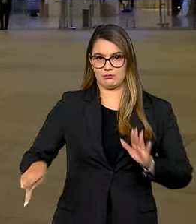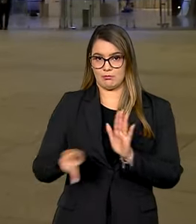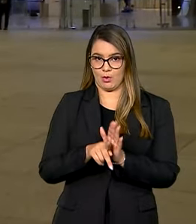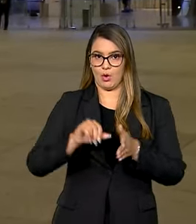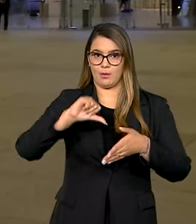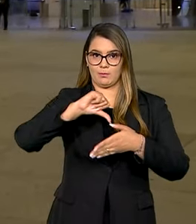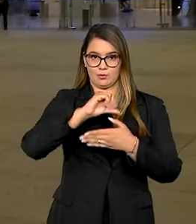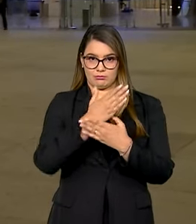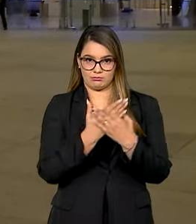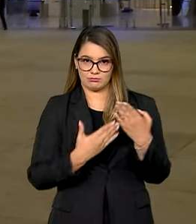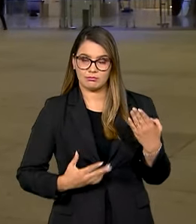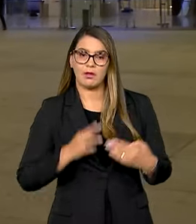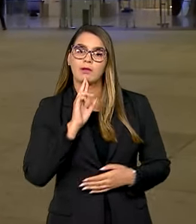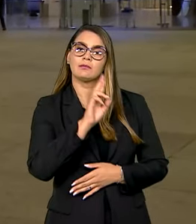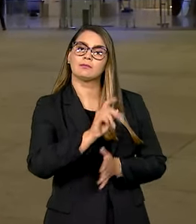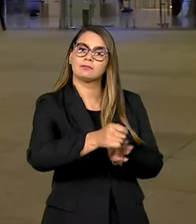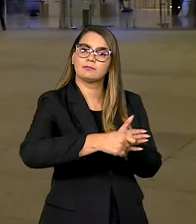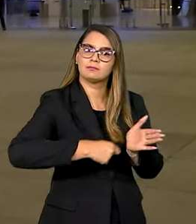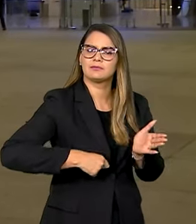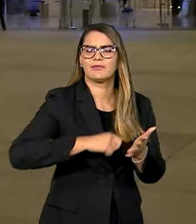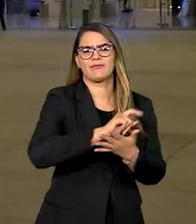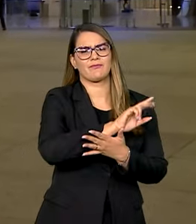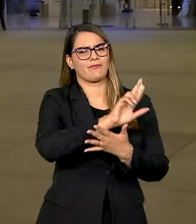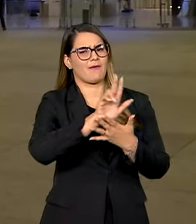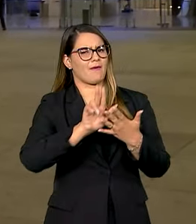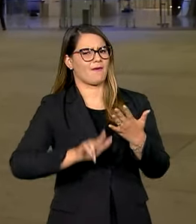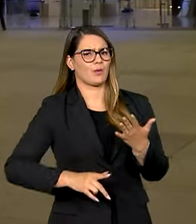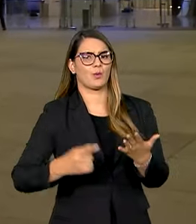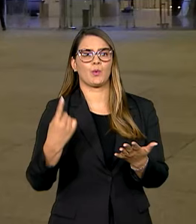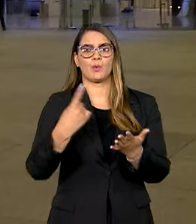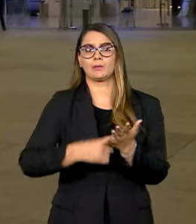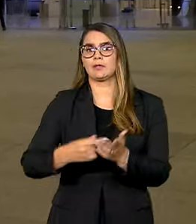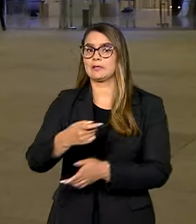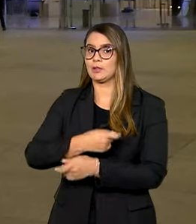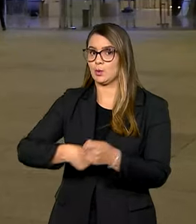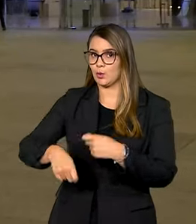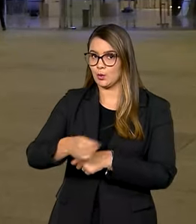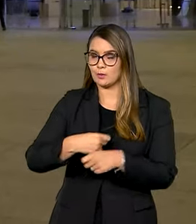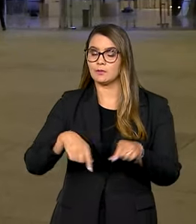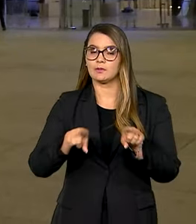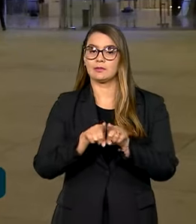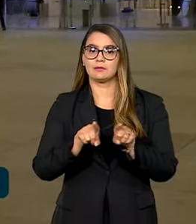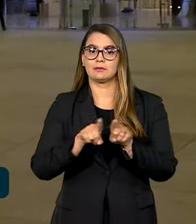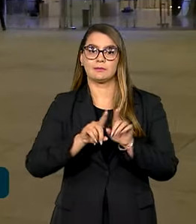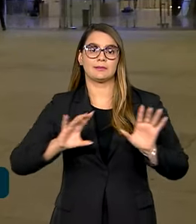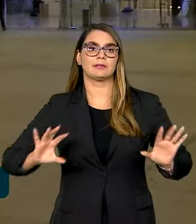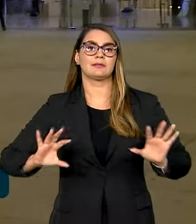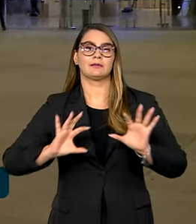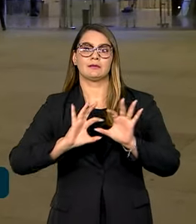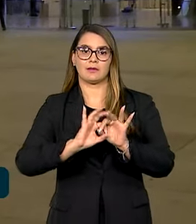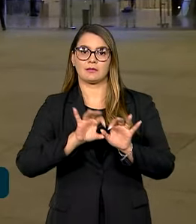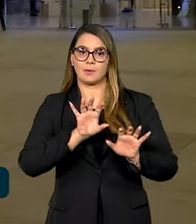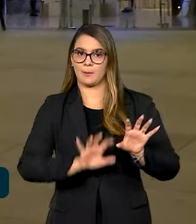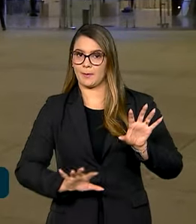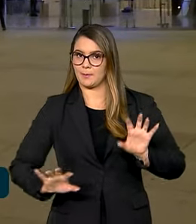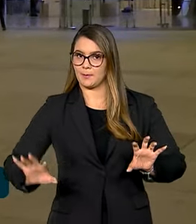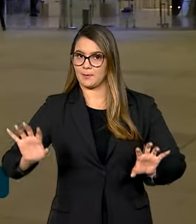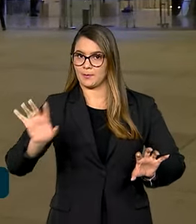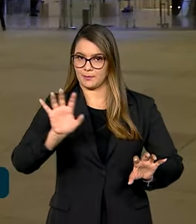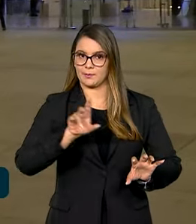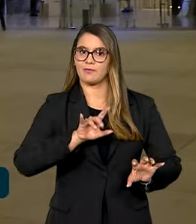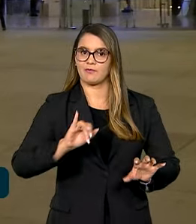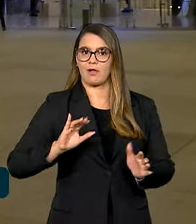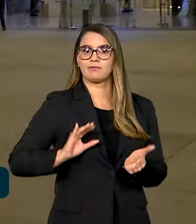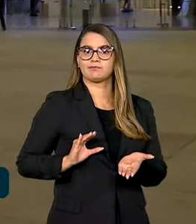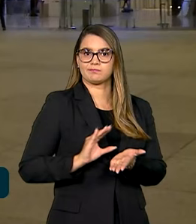resultou na assinatura de diversos acordos econômicos e de integração regional. Serão